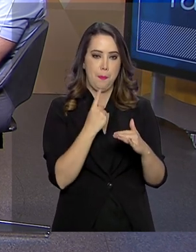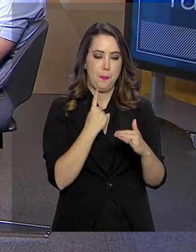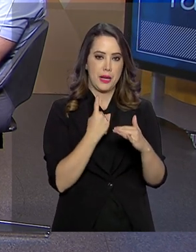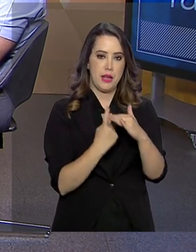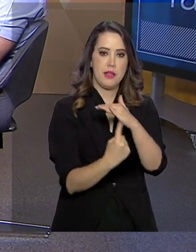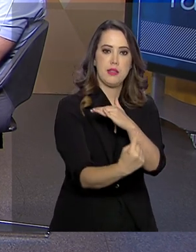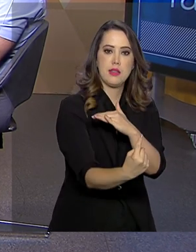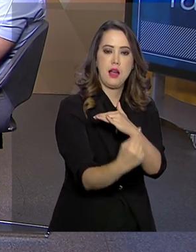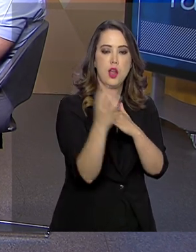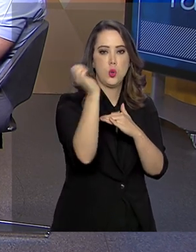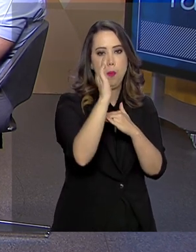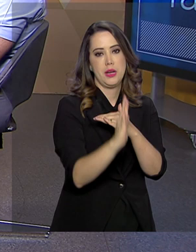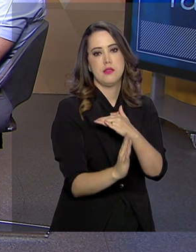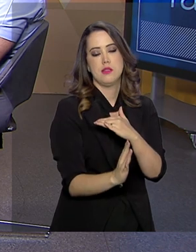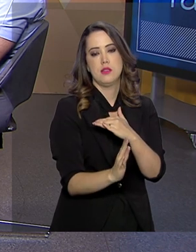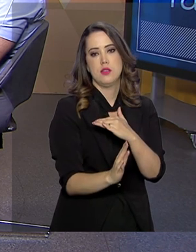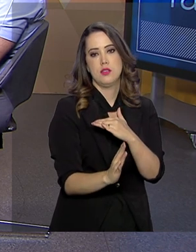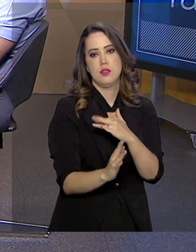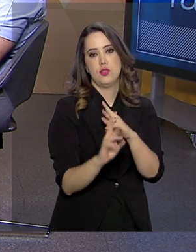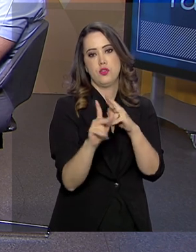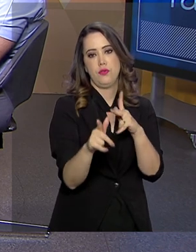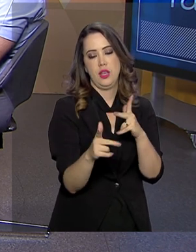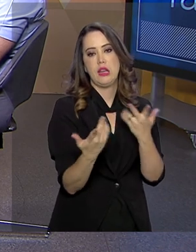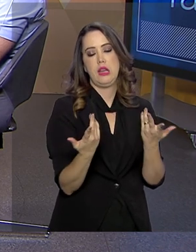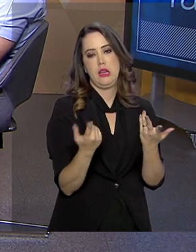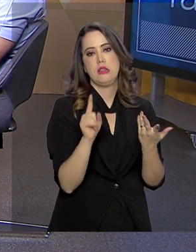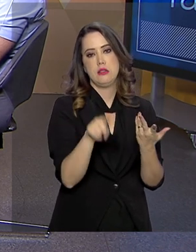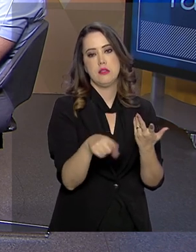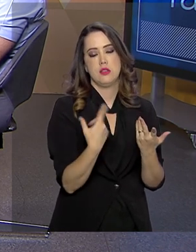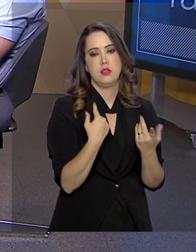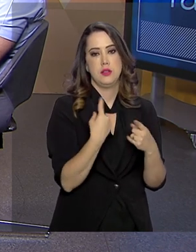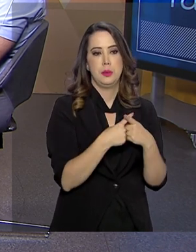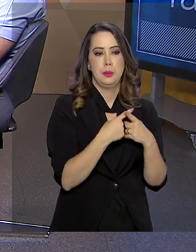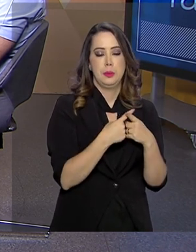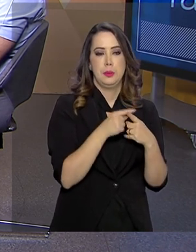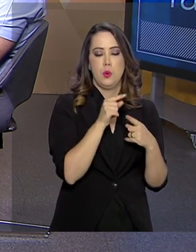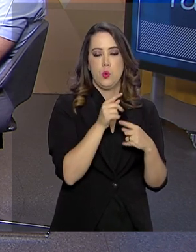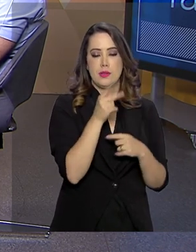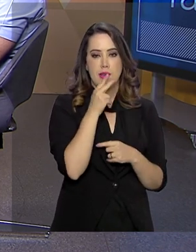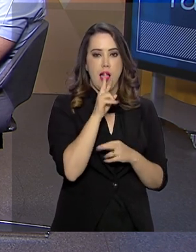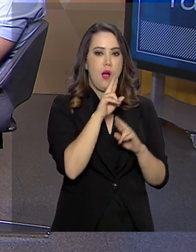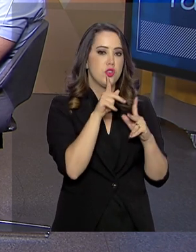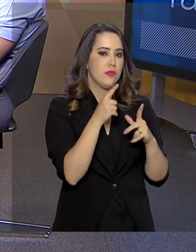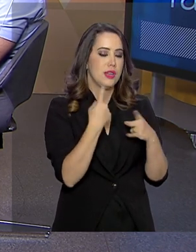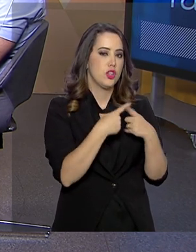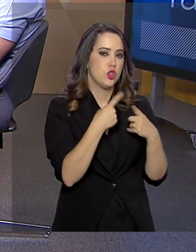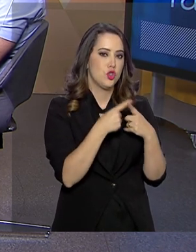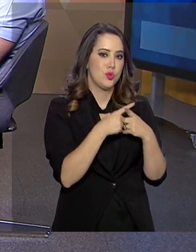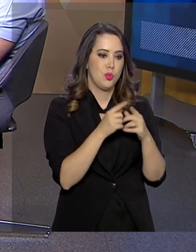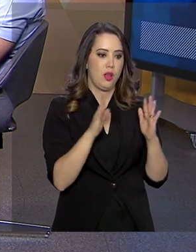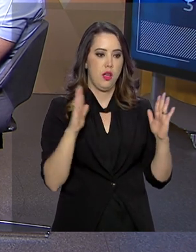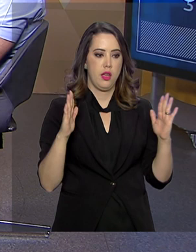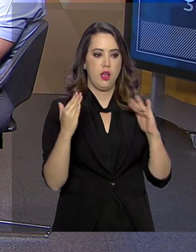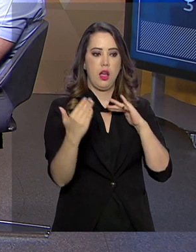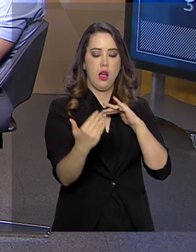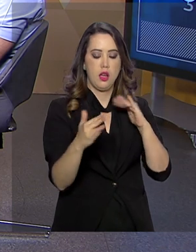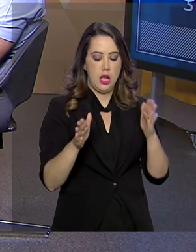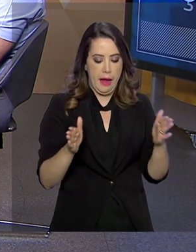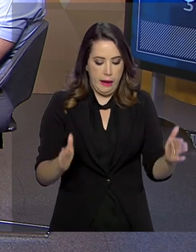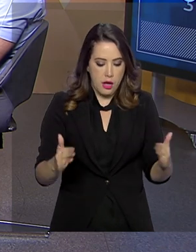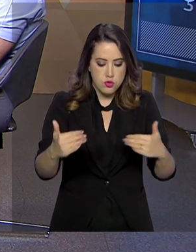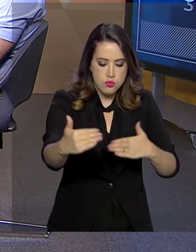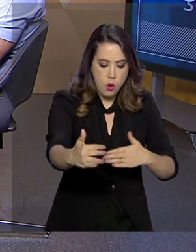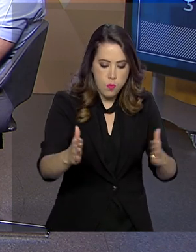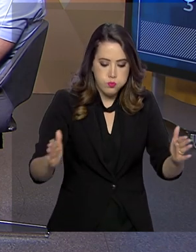cigarro, ele é um pouco diferente do... Por exemplo, do tráfico de drogas, porque ele requer um volume muito grande. Então, são caminhões,